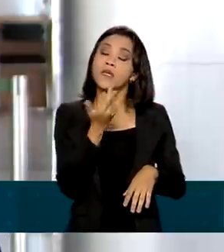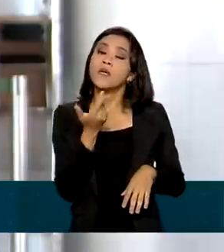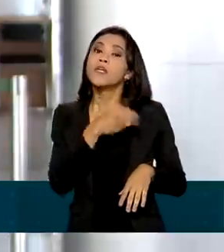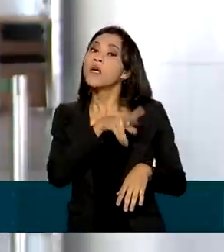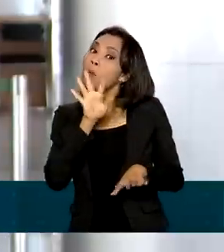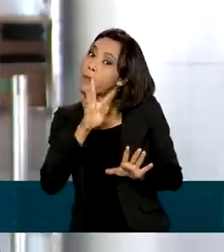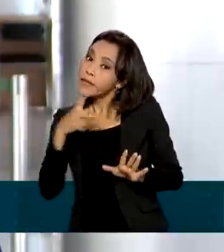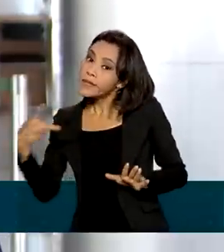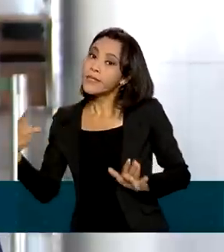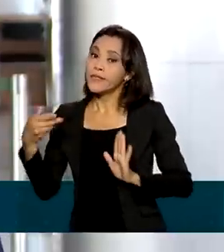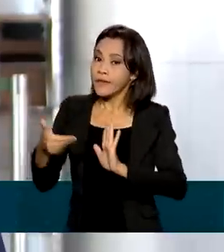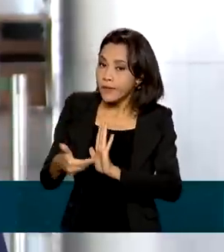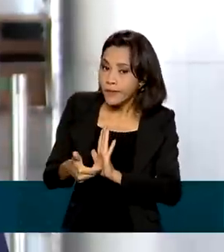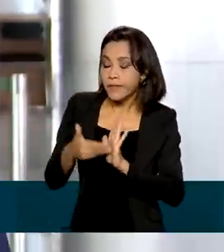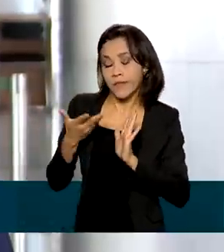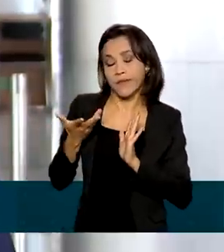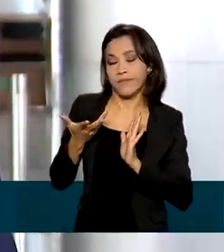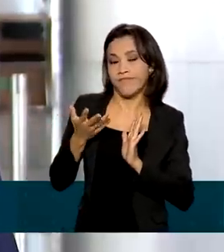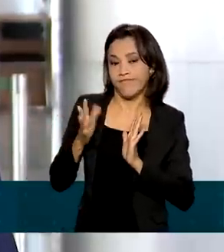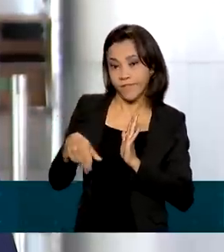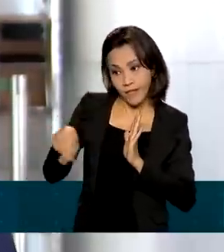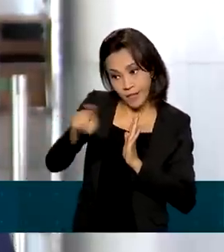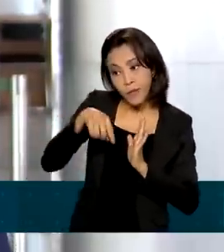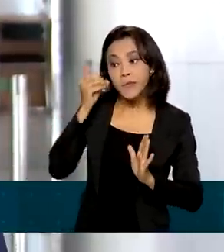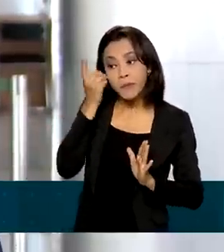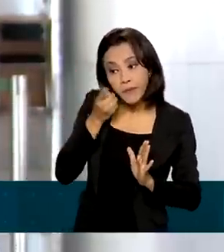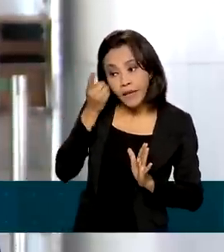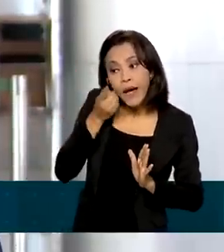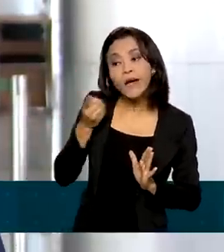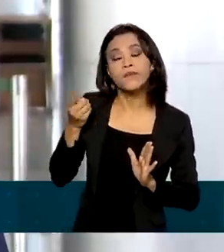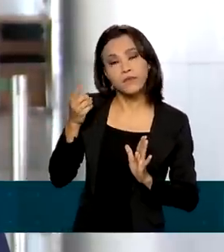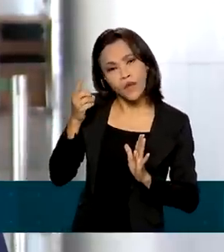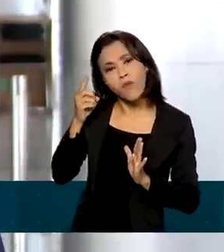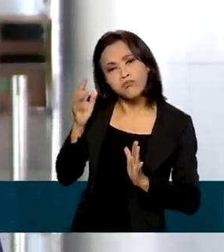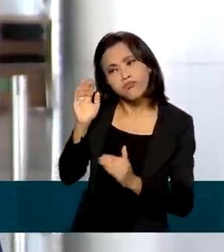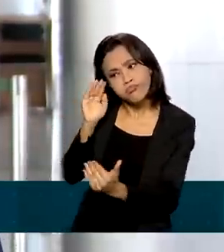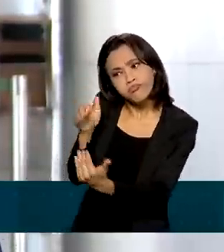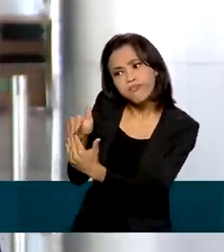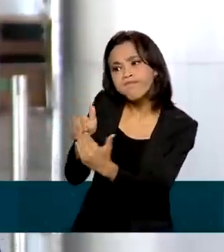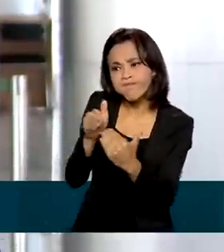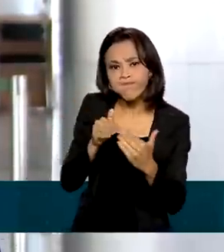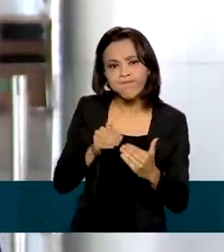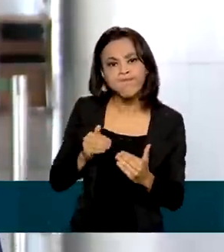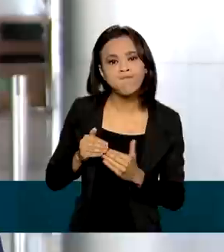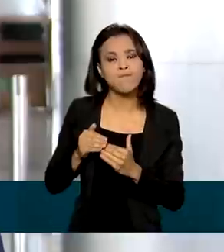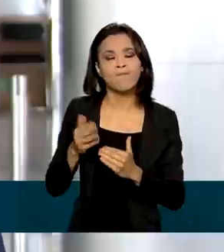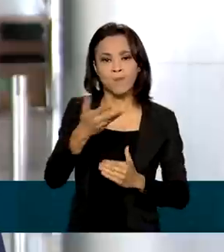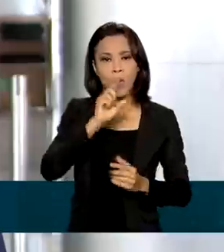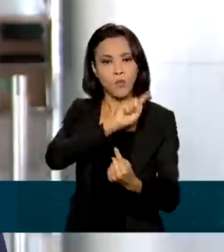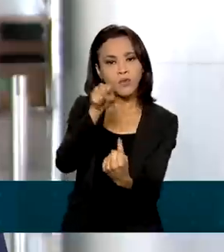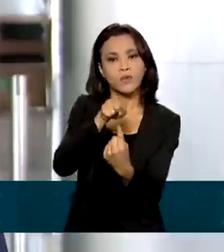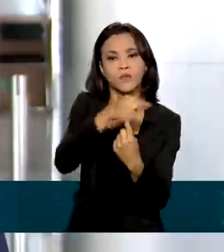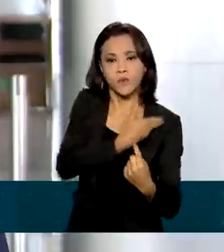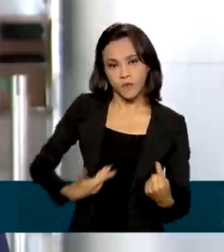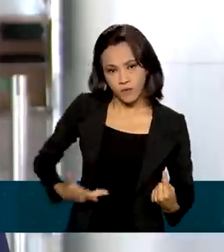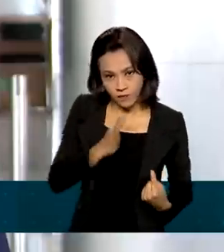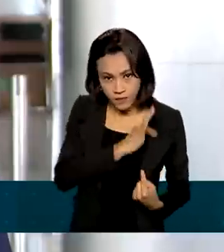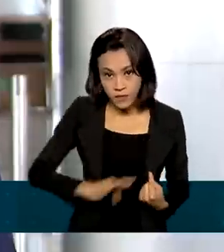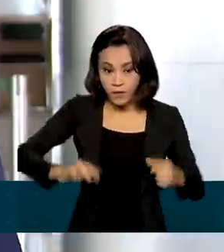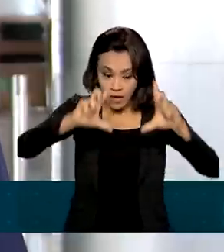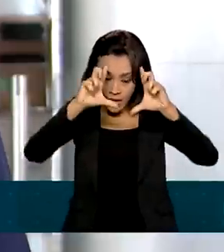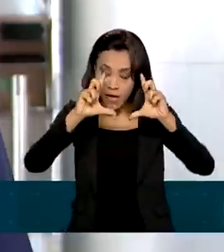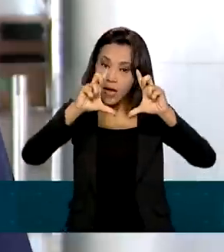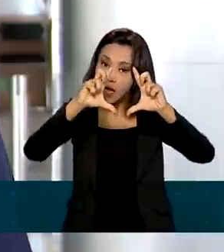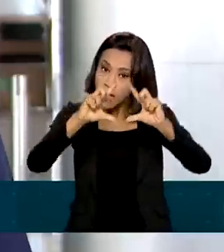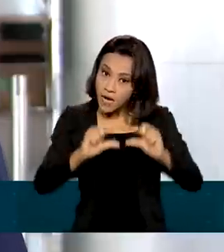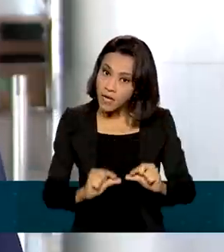afirmou que os parlamentares, que os deputados, estão alinhados com o objetivo do governo federal de reduzir o preço dos combustíveis,